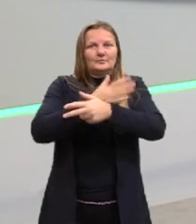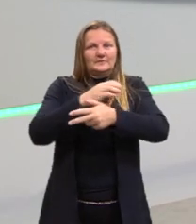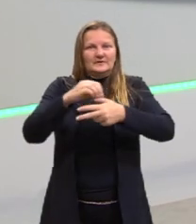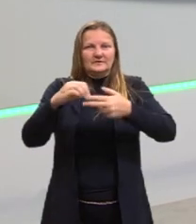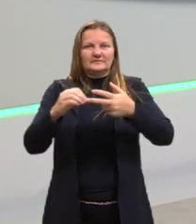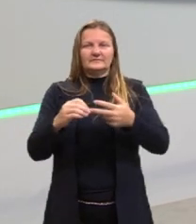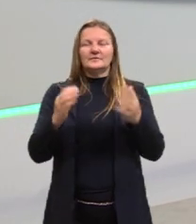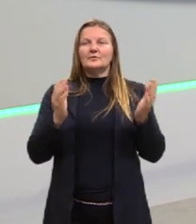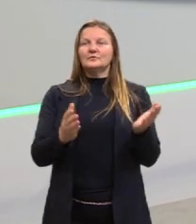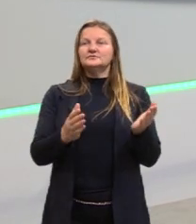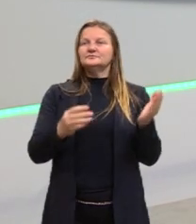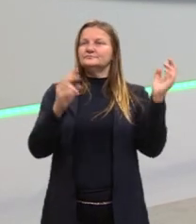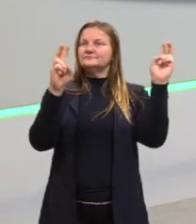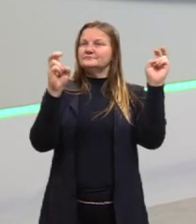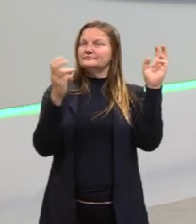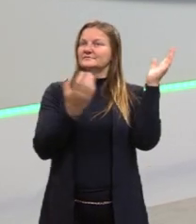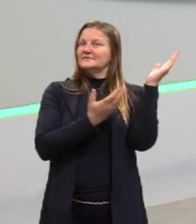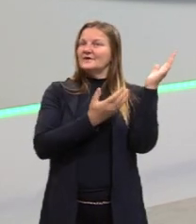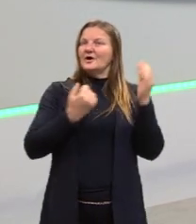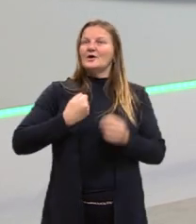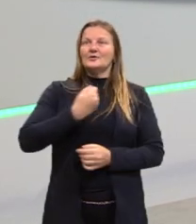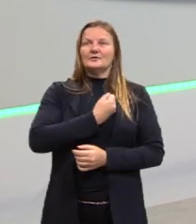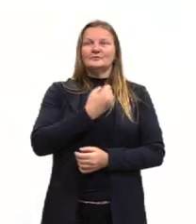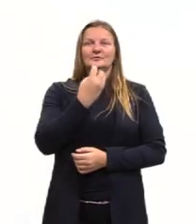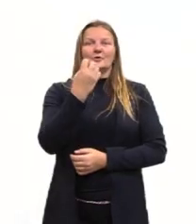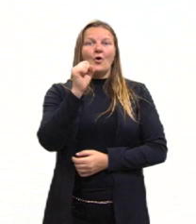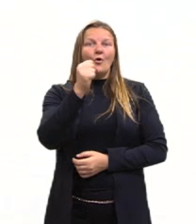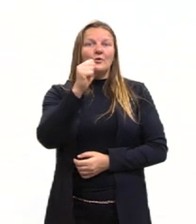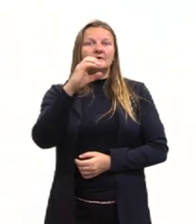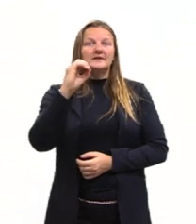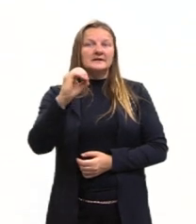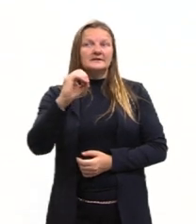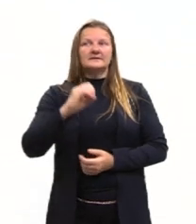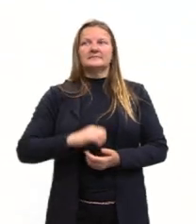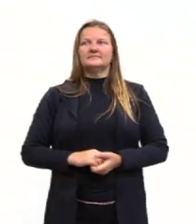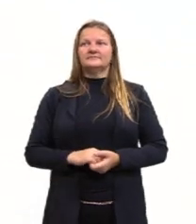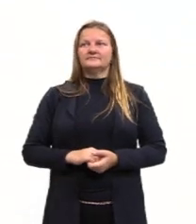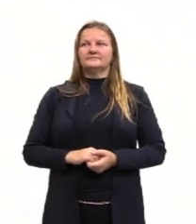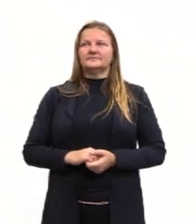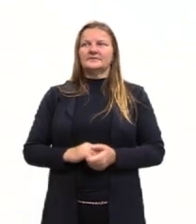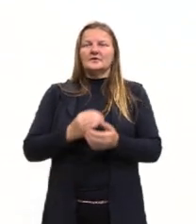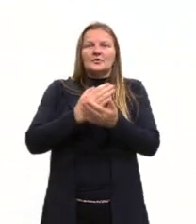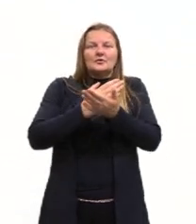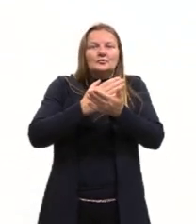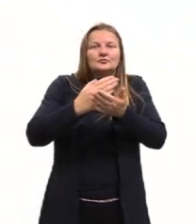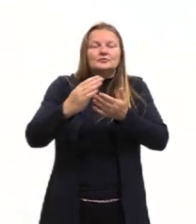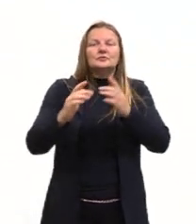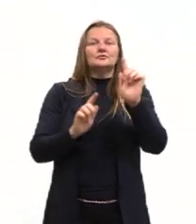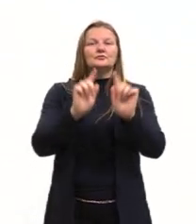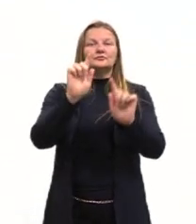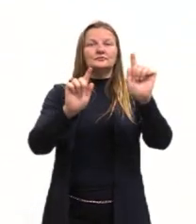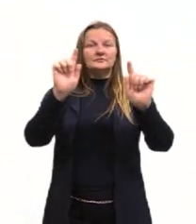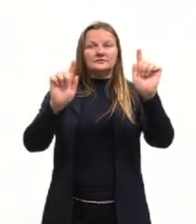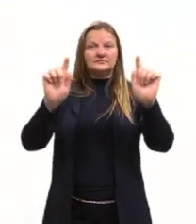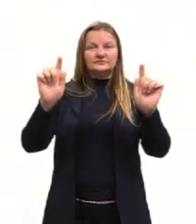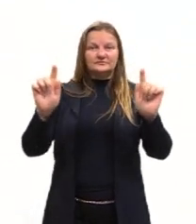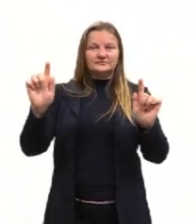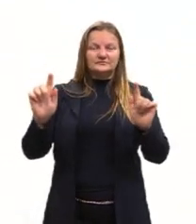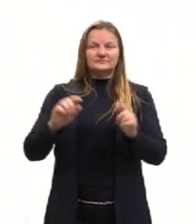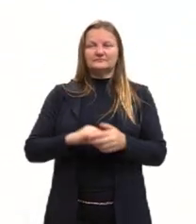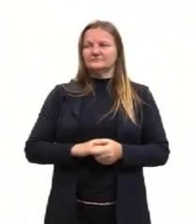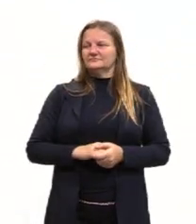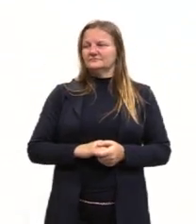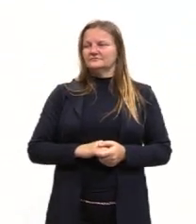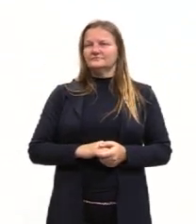Nós vamos agora para a nossa aula de número 80, introdução à estatística. Então,